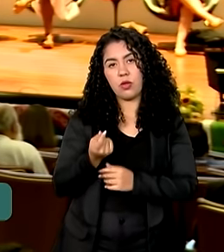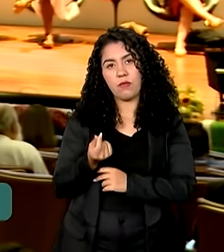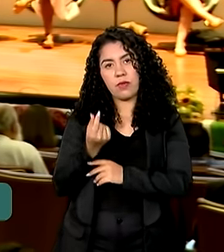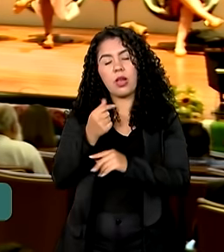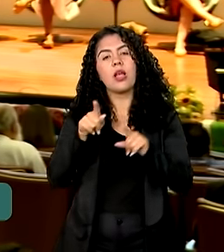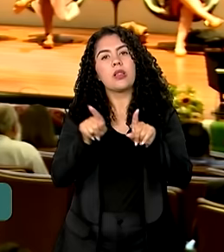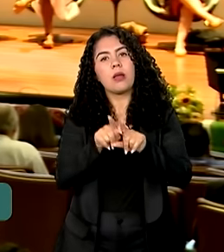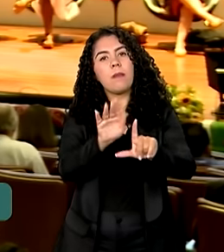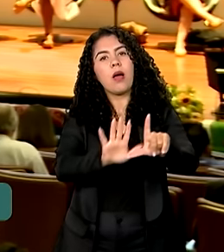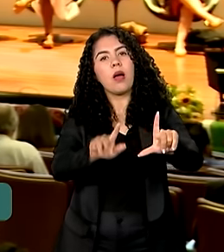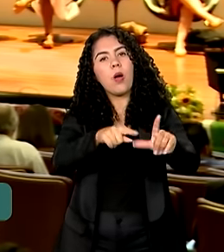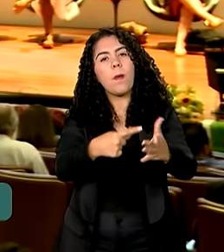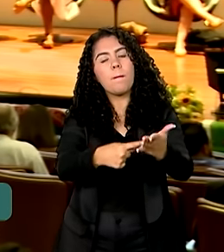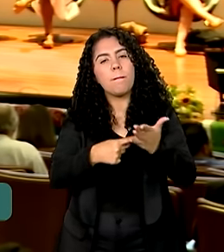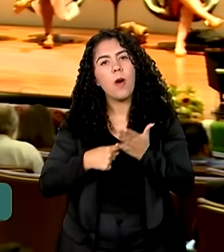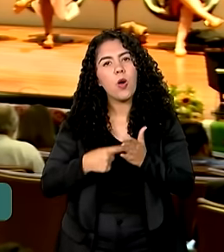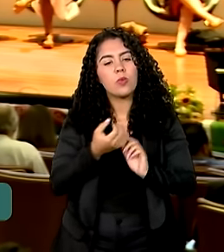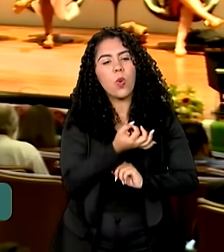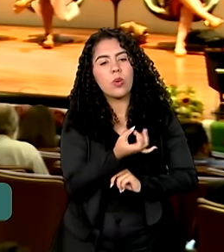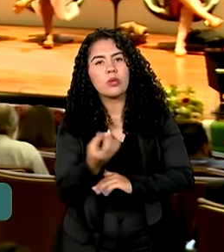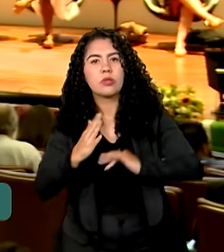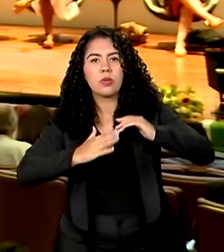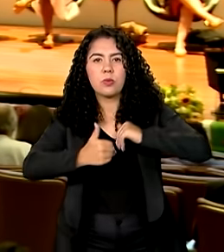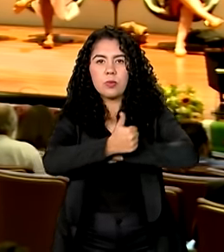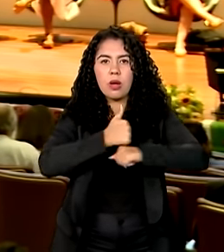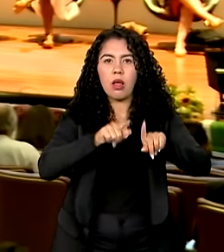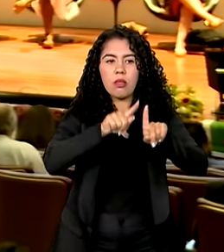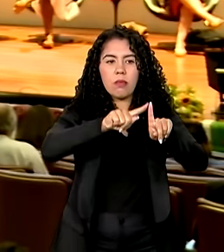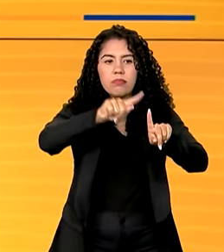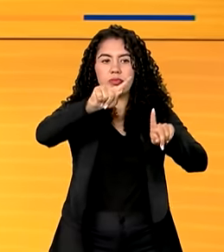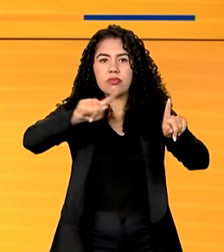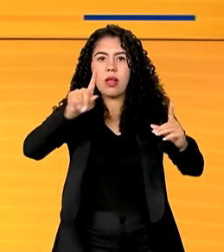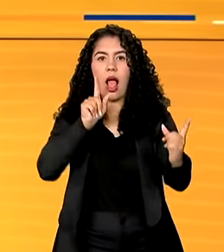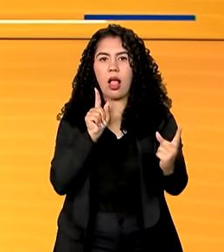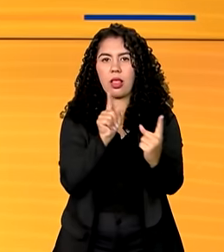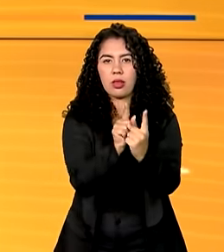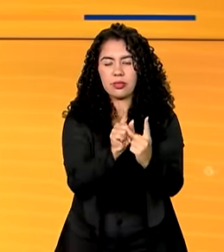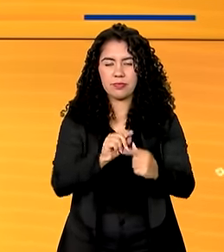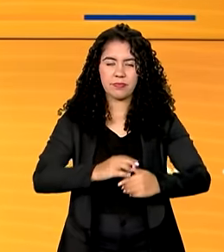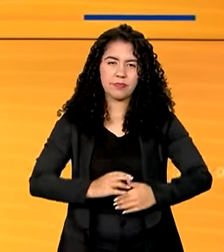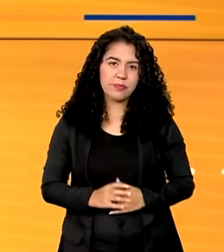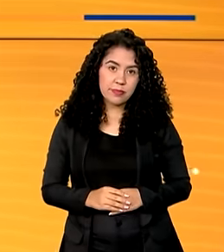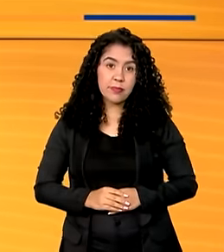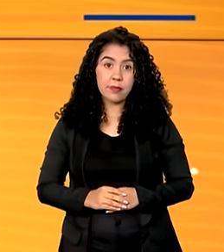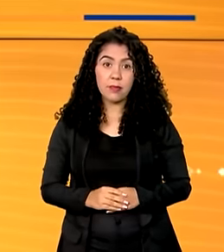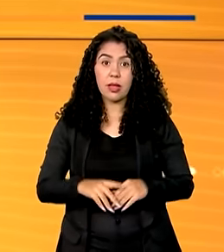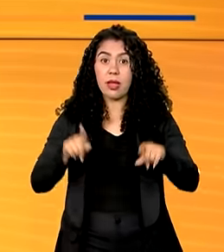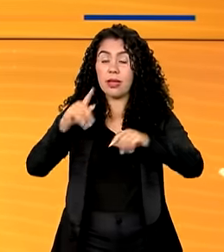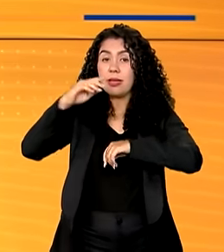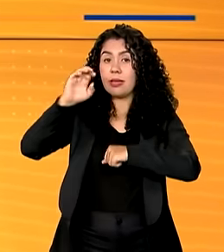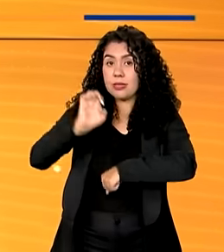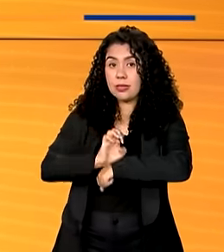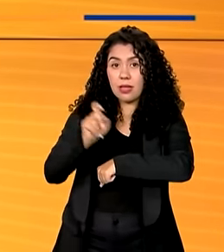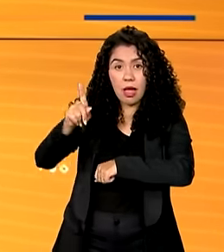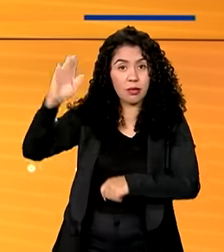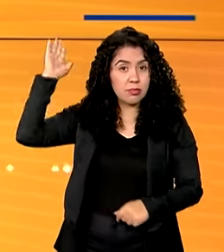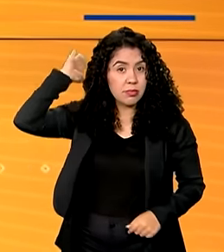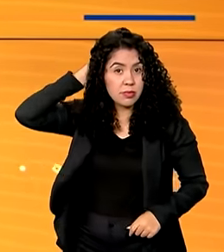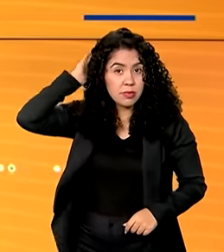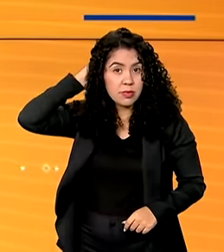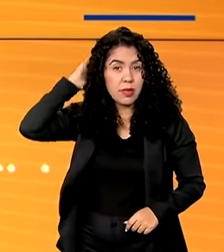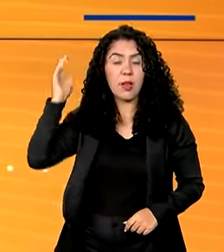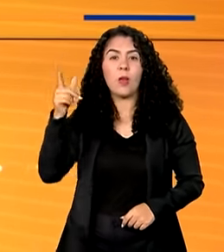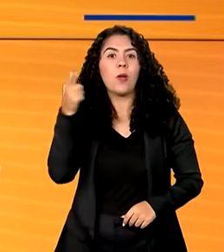demonstra quantitativo de equipe e indicativos de atendimentos. E, olha, Belém do Pará recebeu o maior